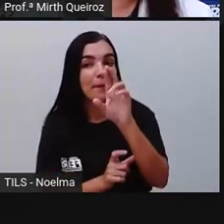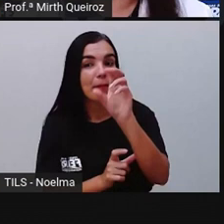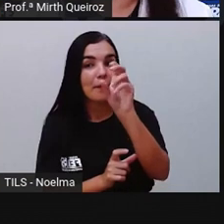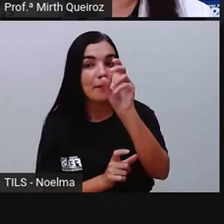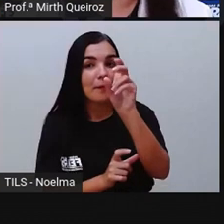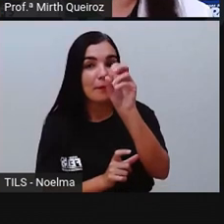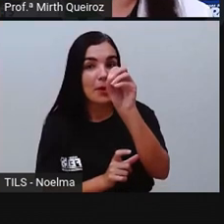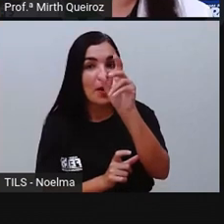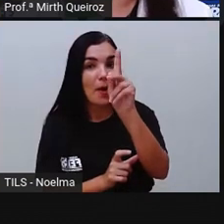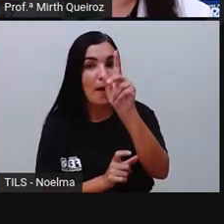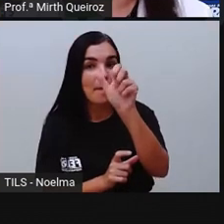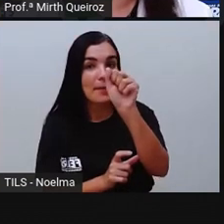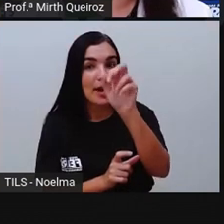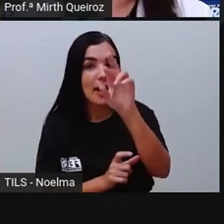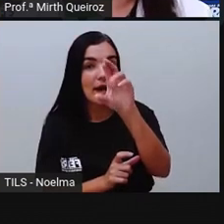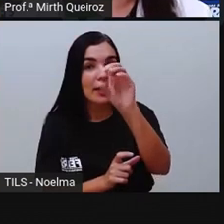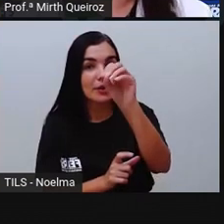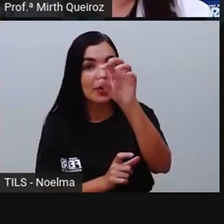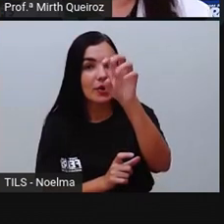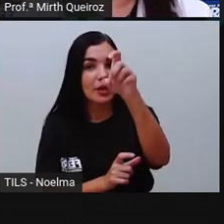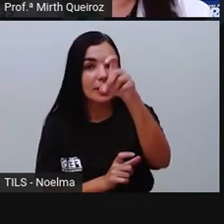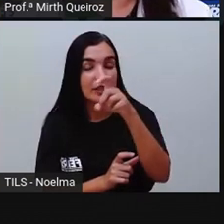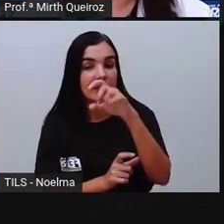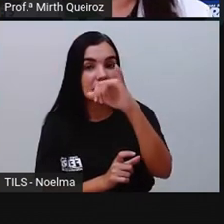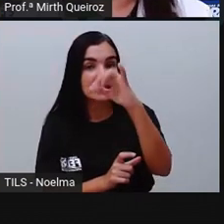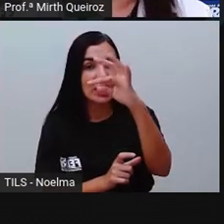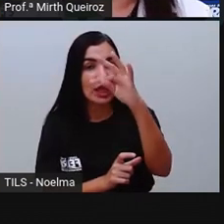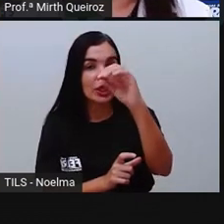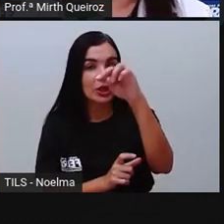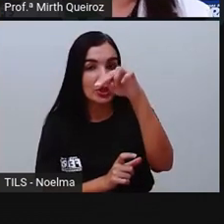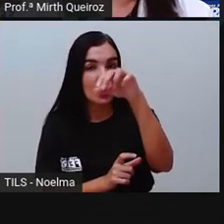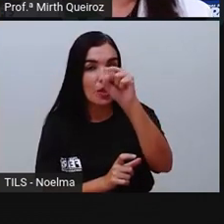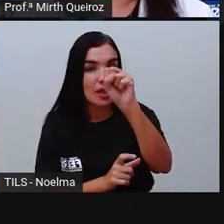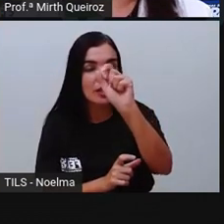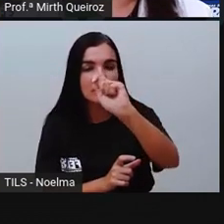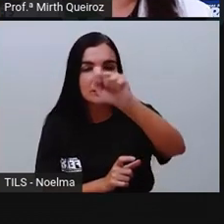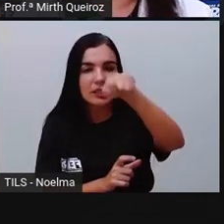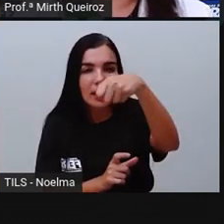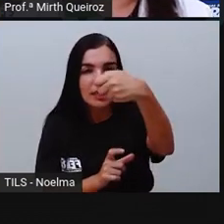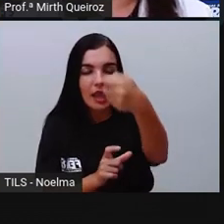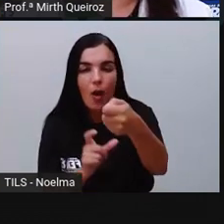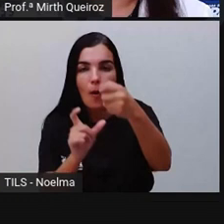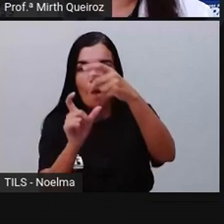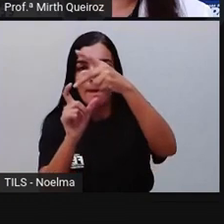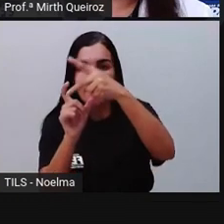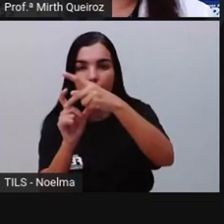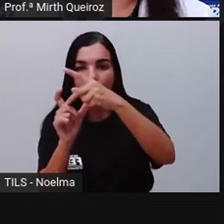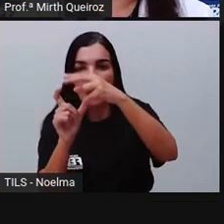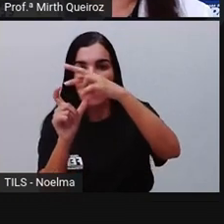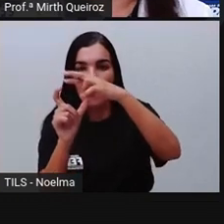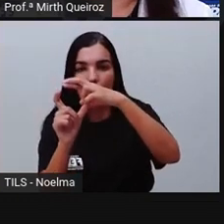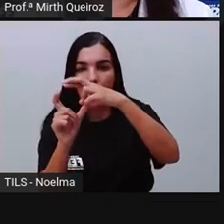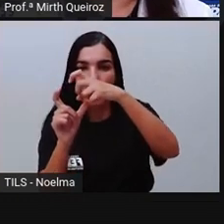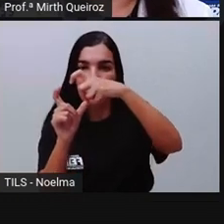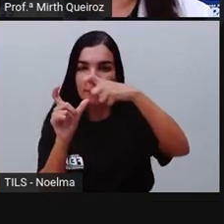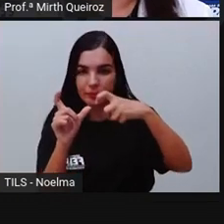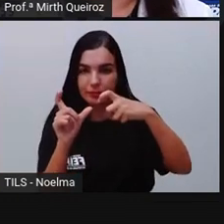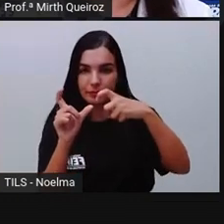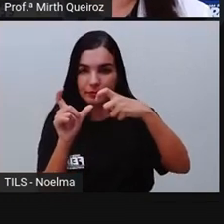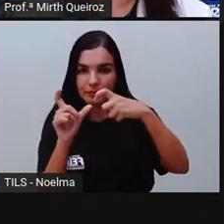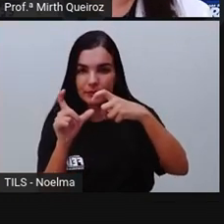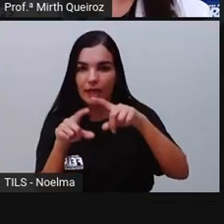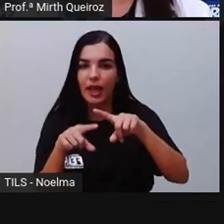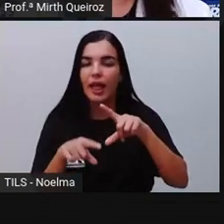intensidade, ou seja, a antepenúltima sílaba é a sílaba tônica. Essas são palavras mais raras, né? Existem